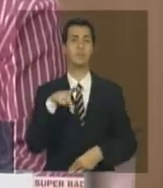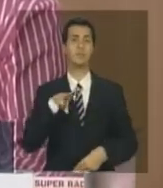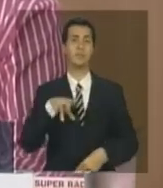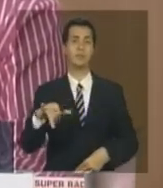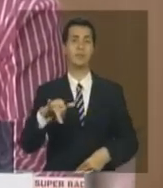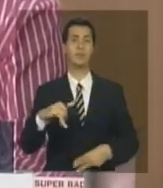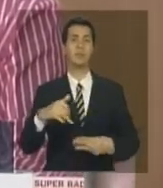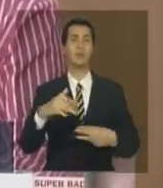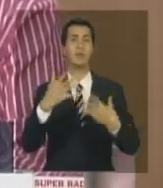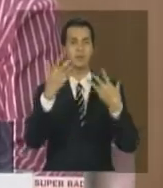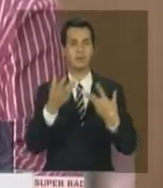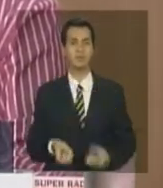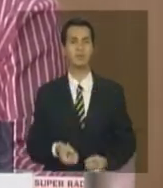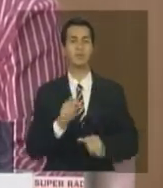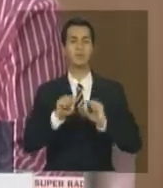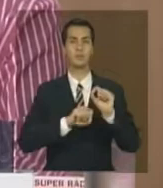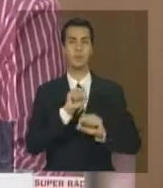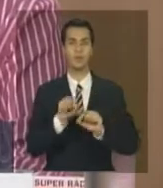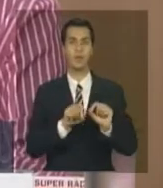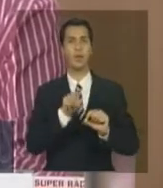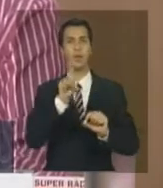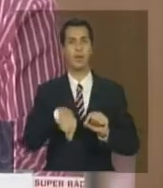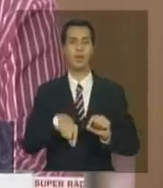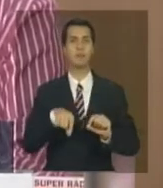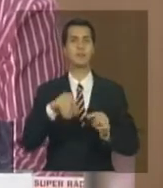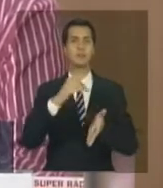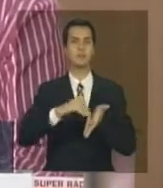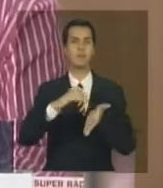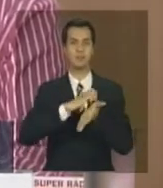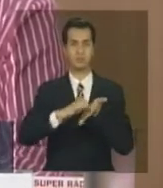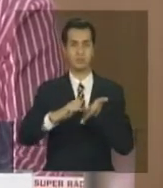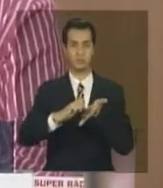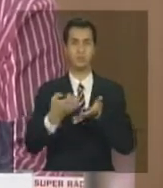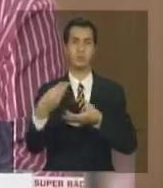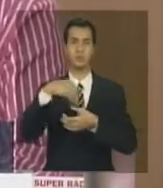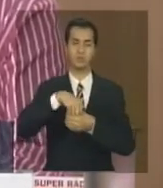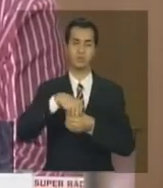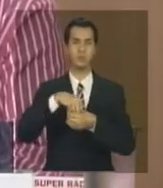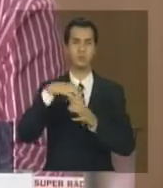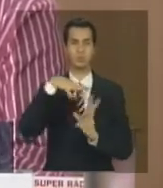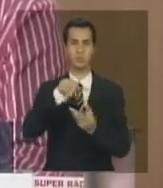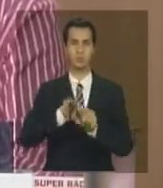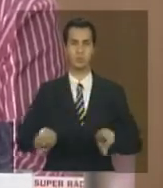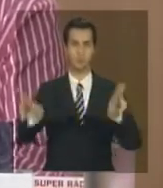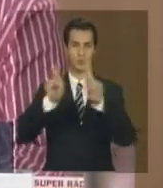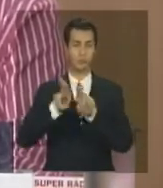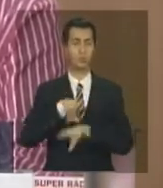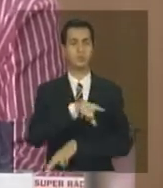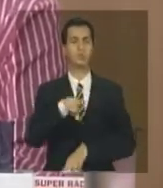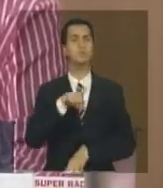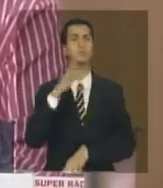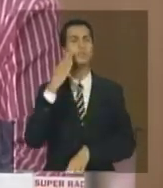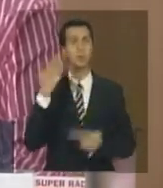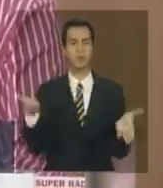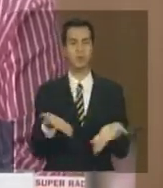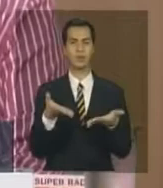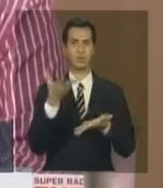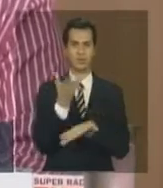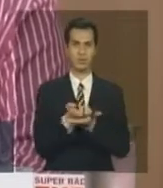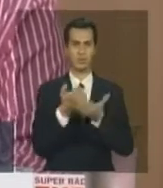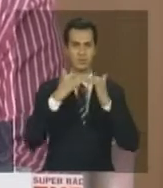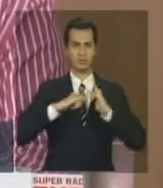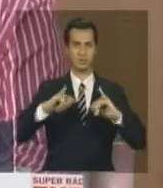secretário executivo da Convenção da Universidade Biológica. Então, resolvemos fazer essa... esses dados foram tornados disponíveis para mim. Falei, vamos